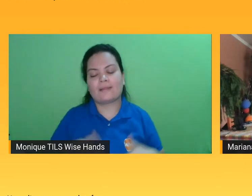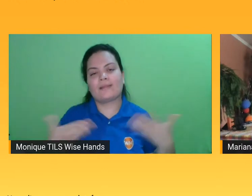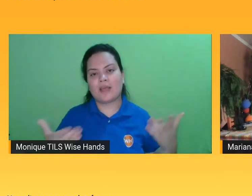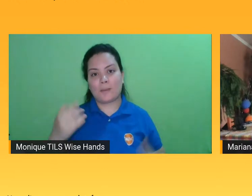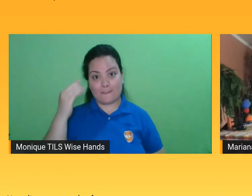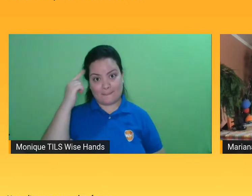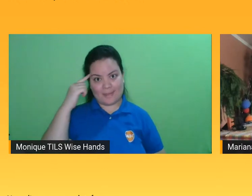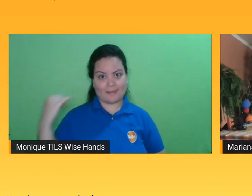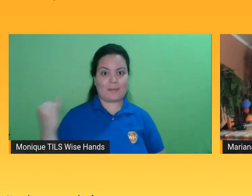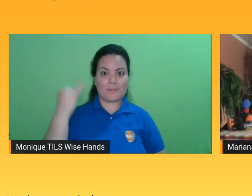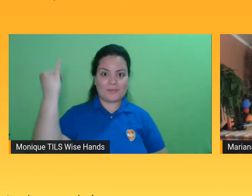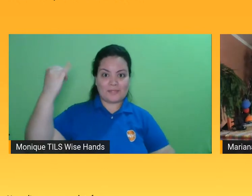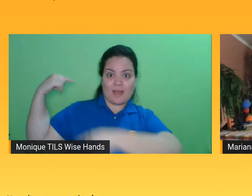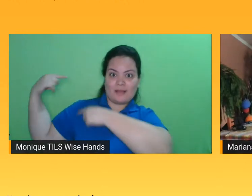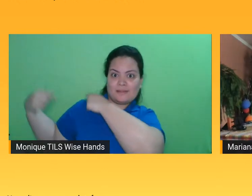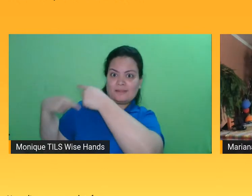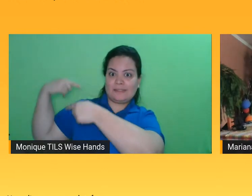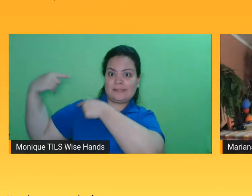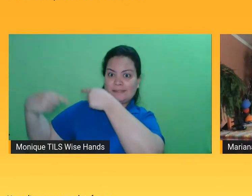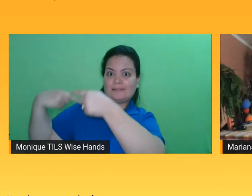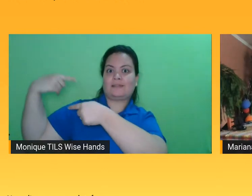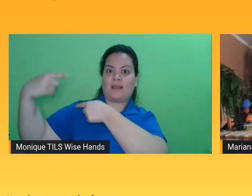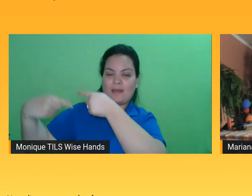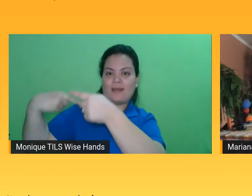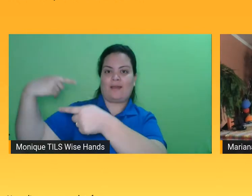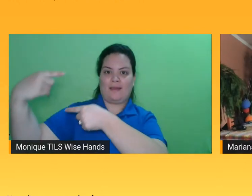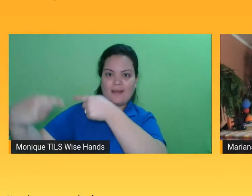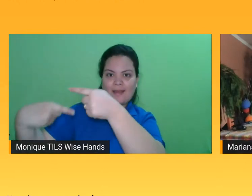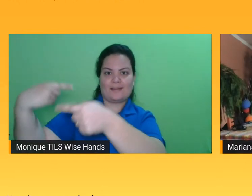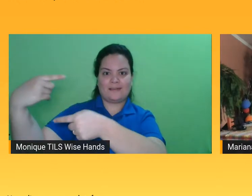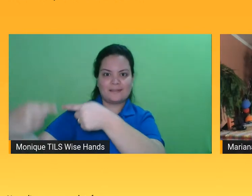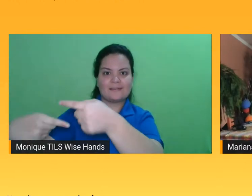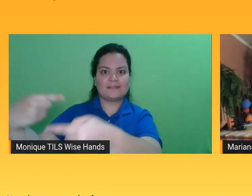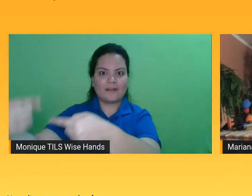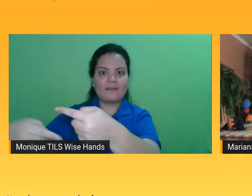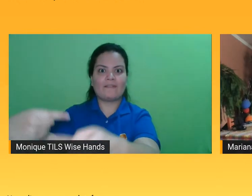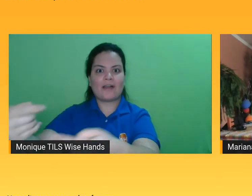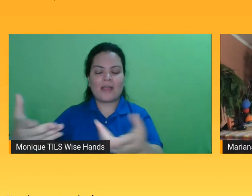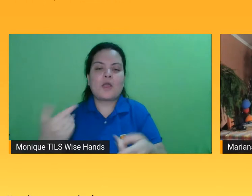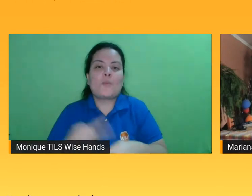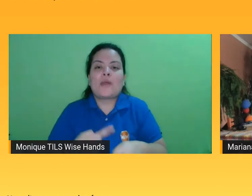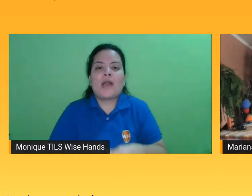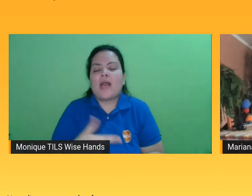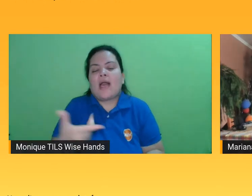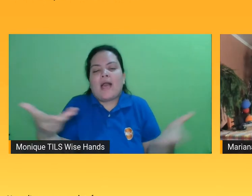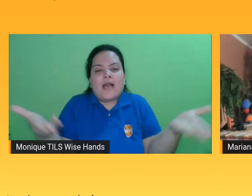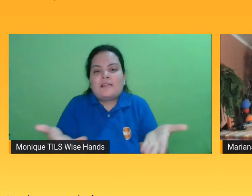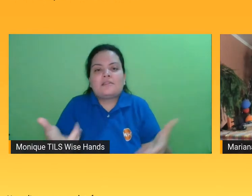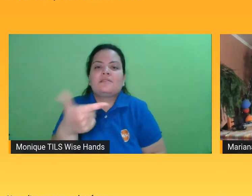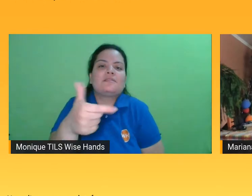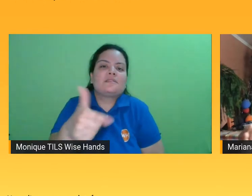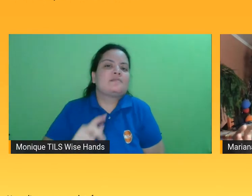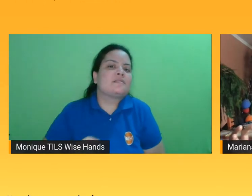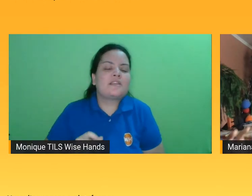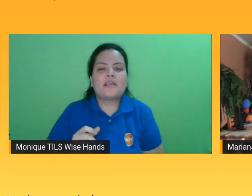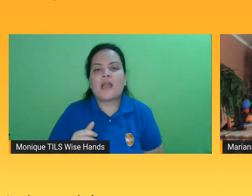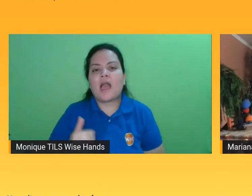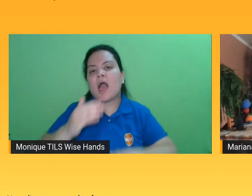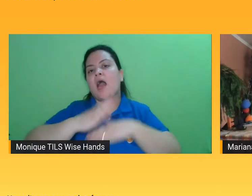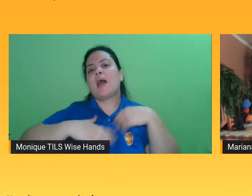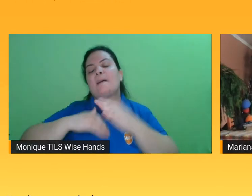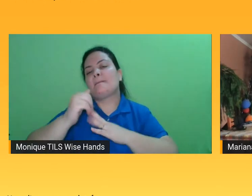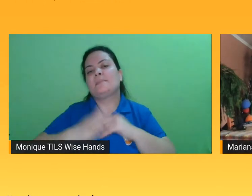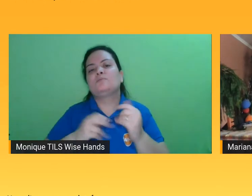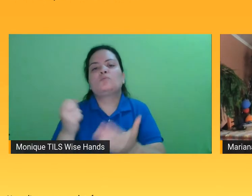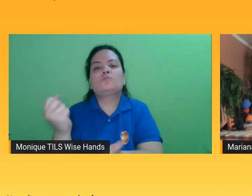dessa geração nova, que é uma geração que não compra, que não tem o hábito de comprar algo unitário, mas tem o hábito